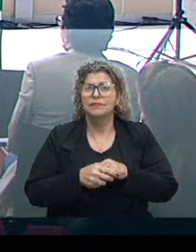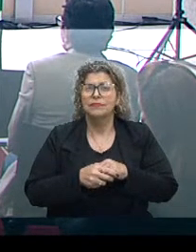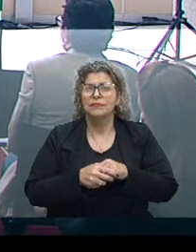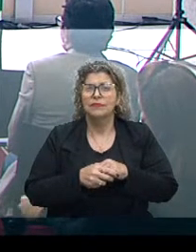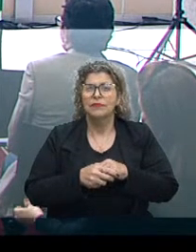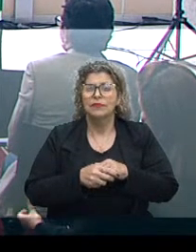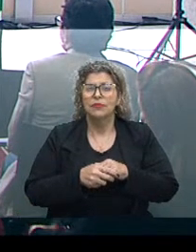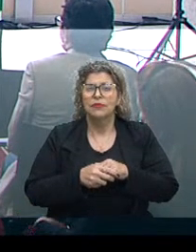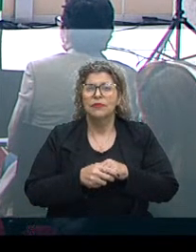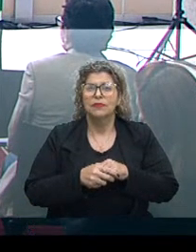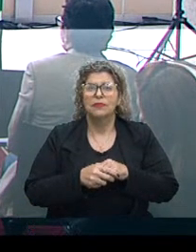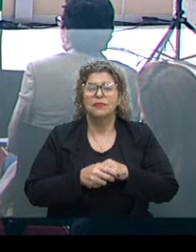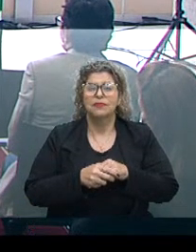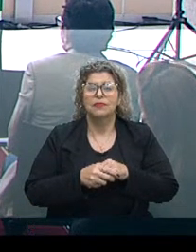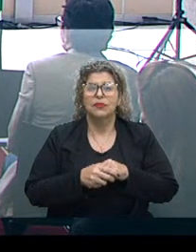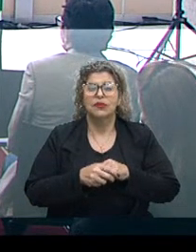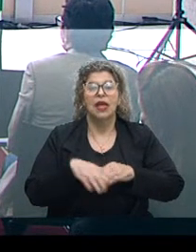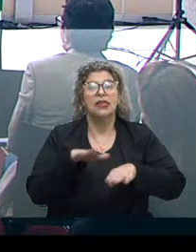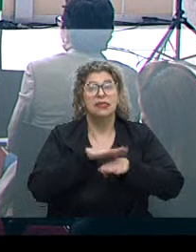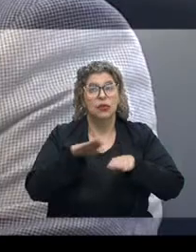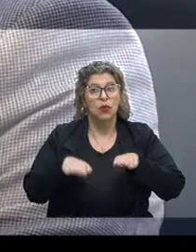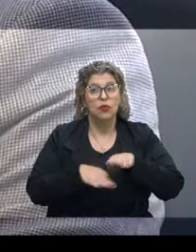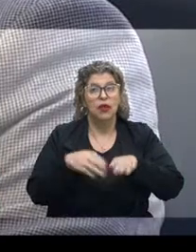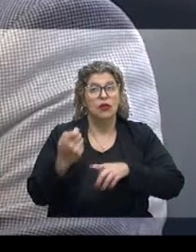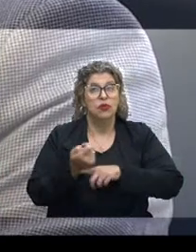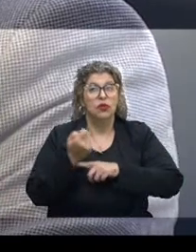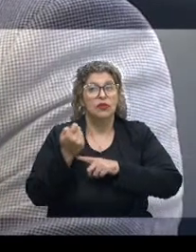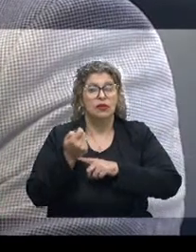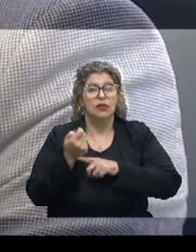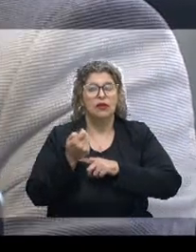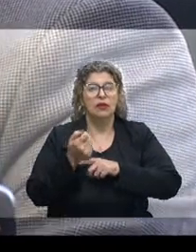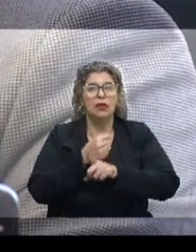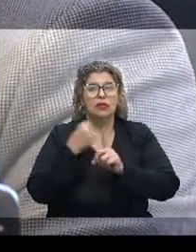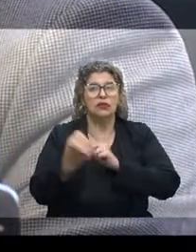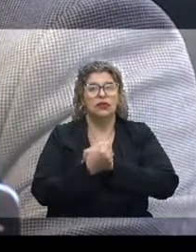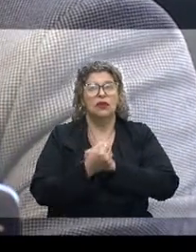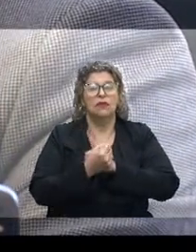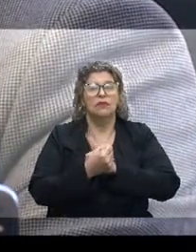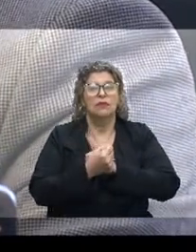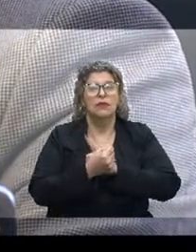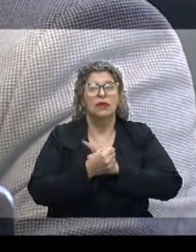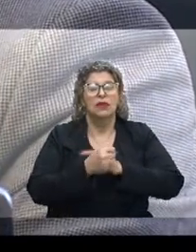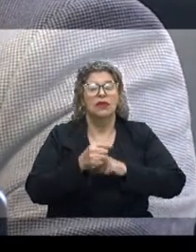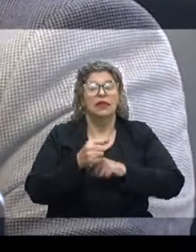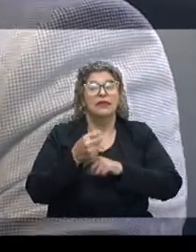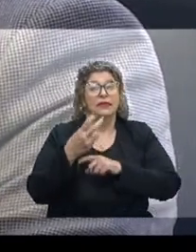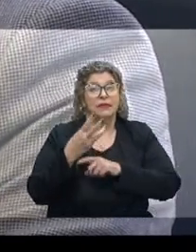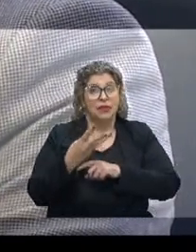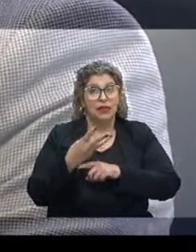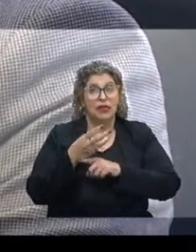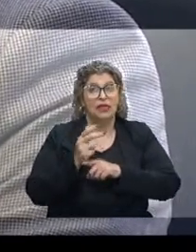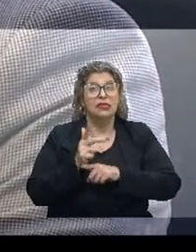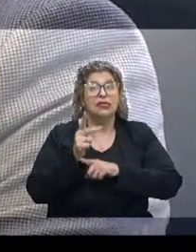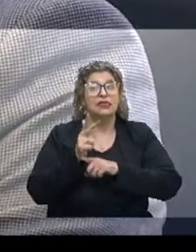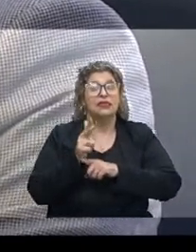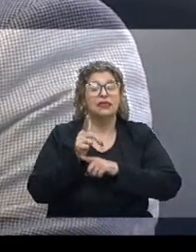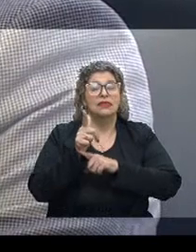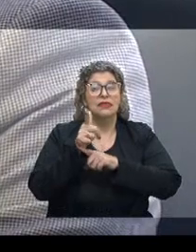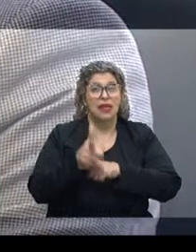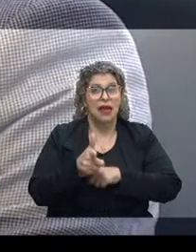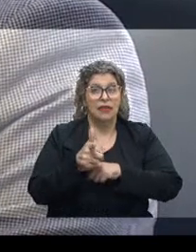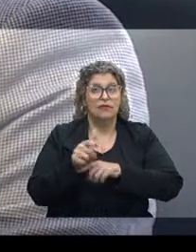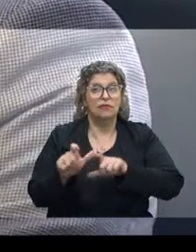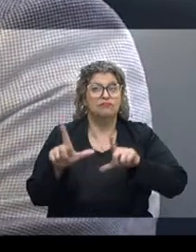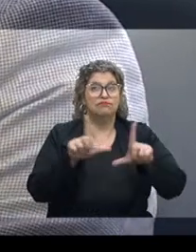tange a questão da desigualdade social. Depois eu vou ter três slides ali, só para mostrar a vocês duas propostas aí que podem,